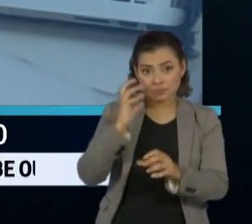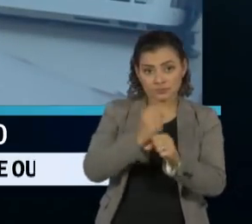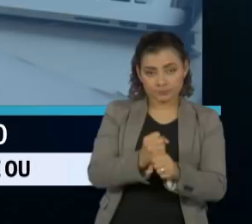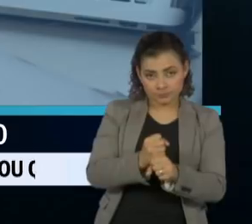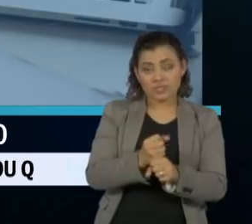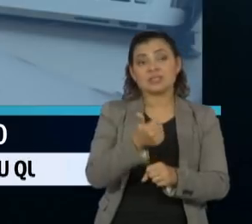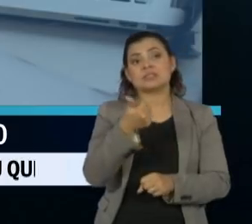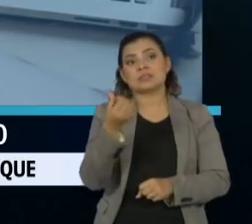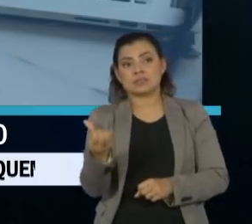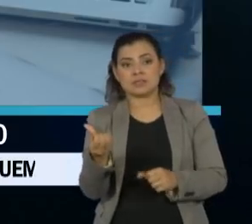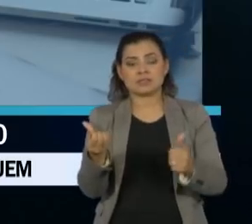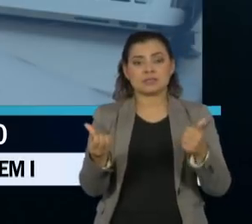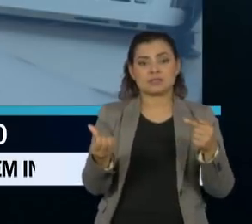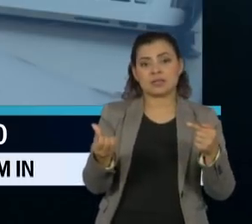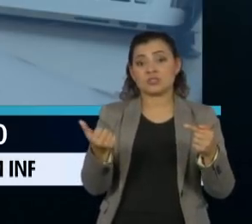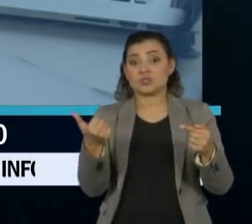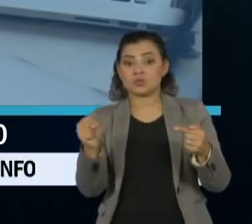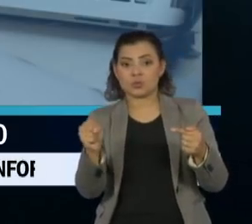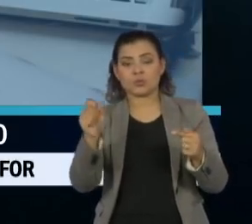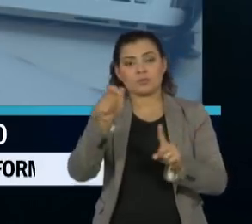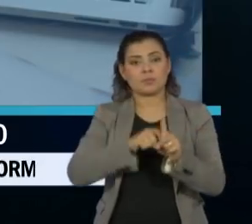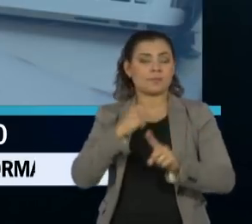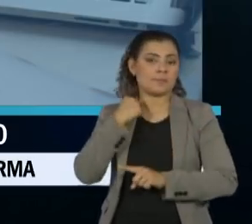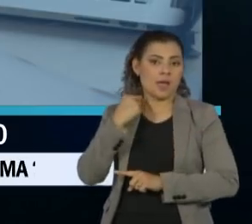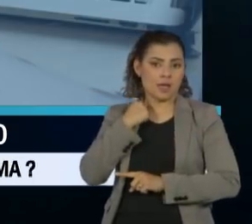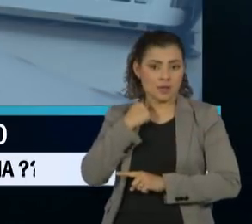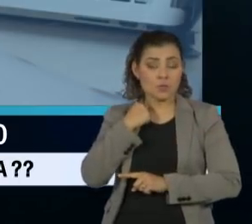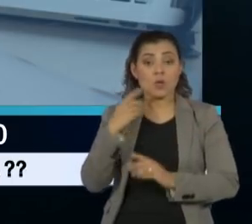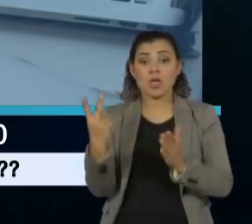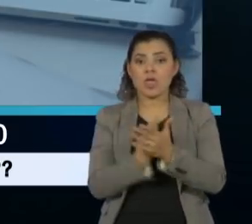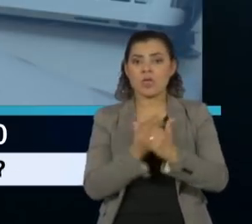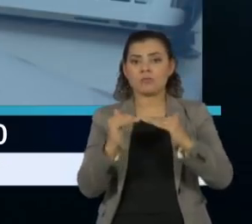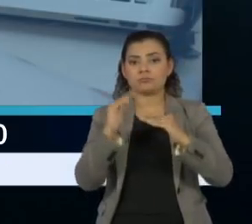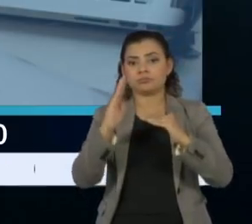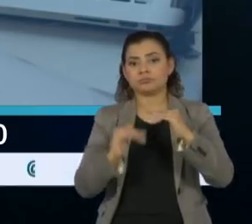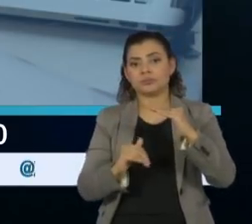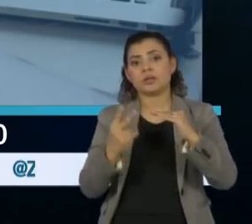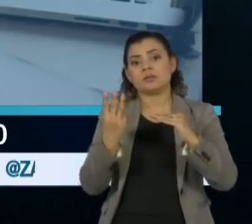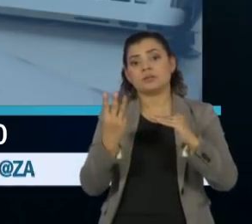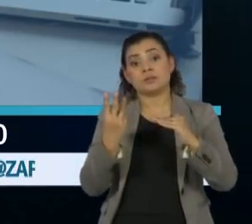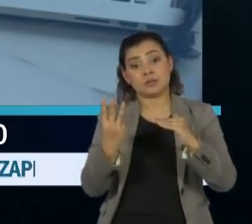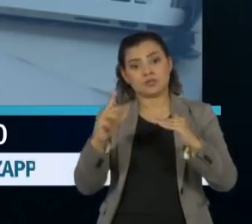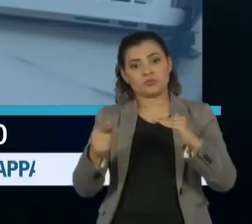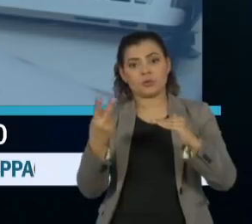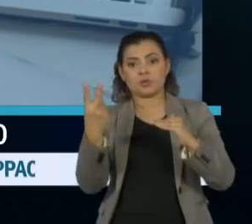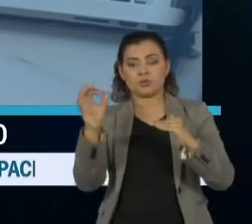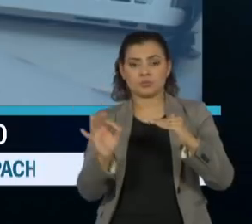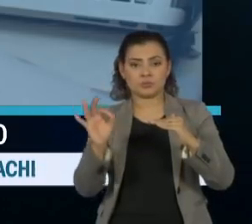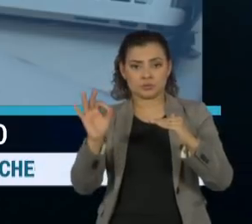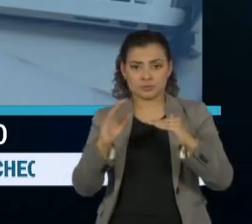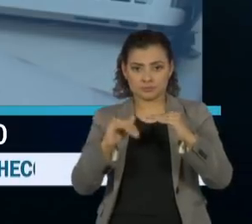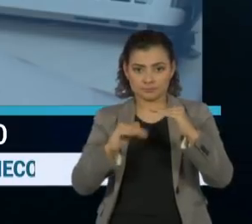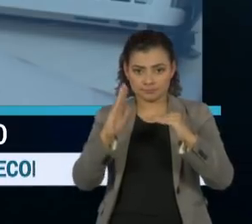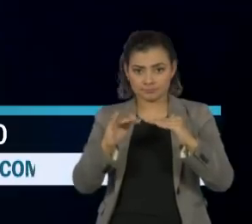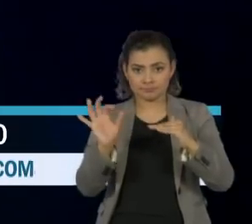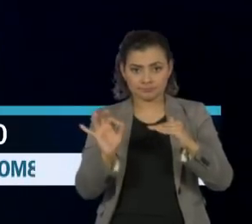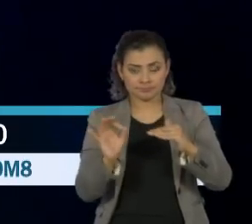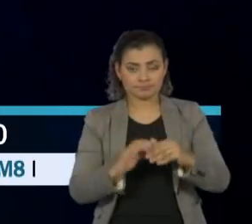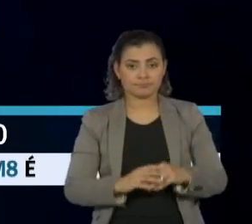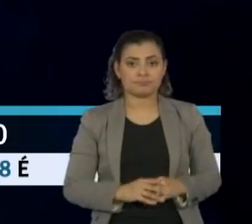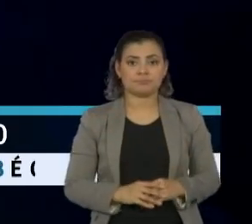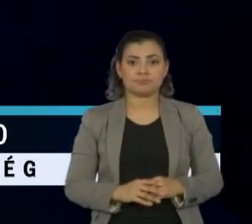16, 17 e 18 de maio. A margem de erro é de 3,2 pontos percentuais para mais ou para menos.